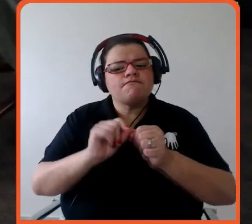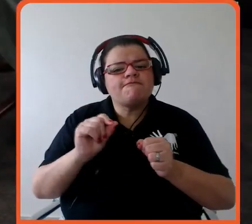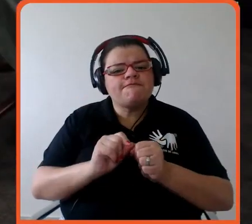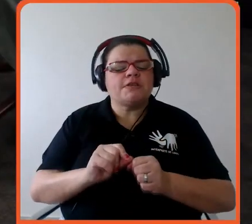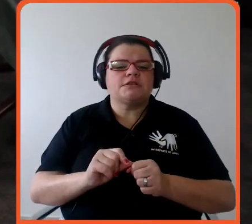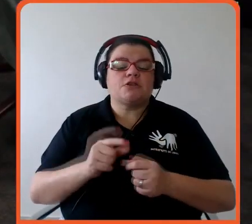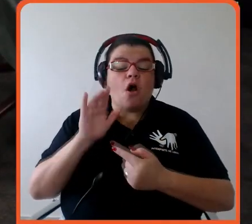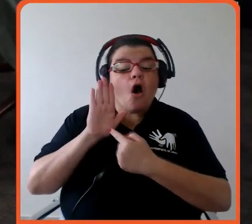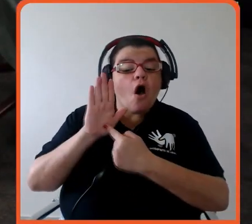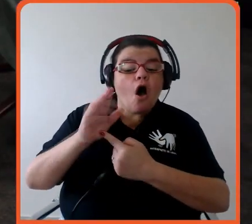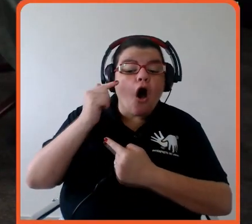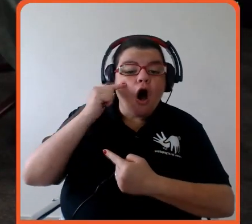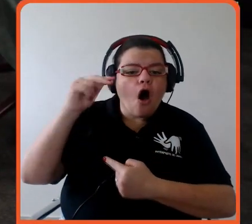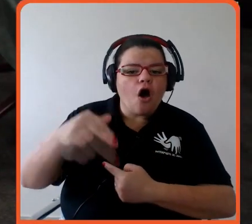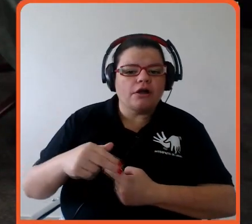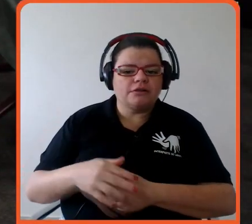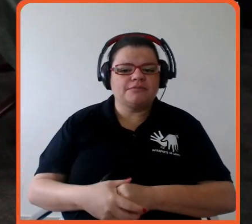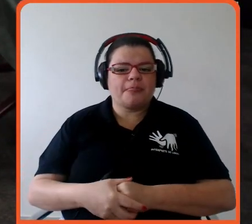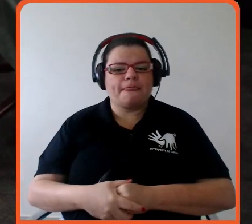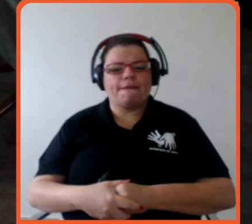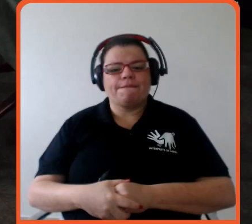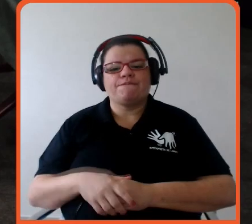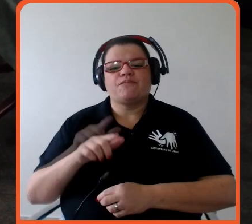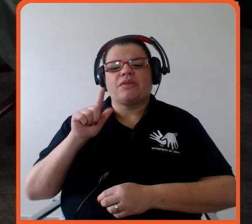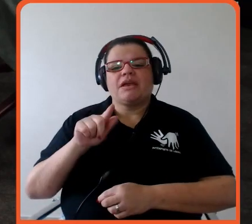Guilherme por favor